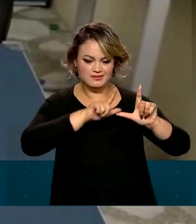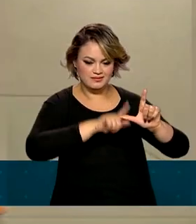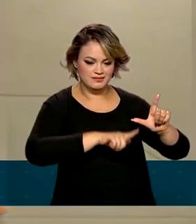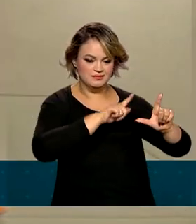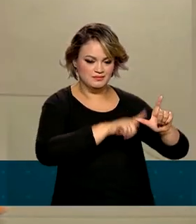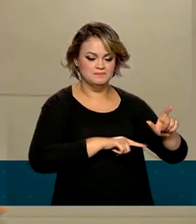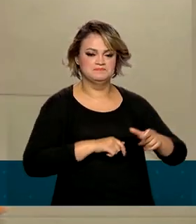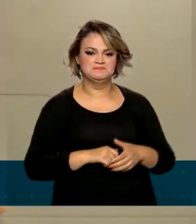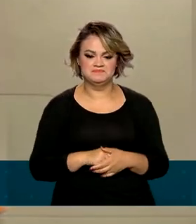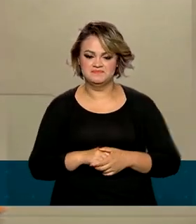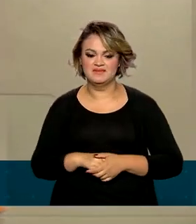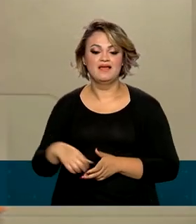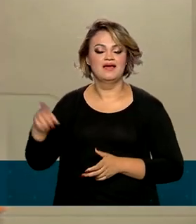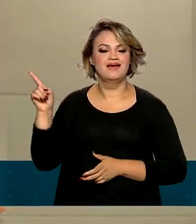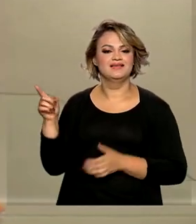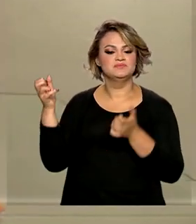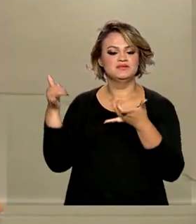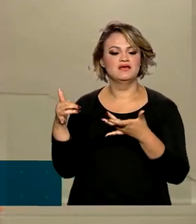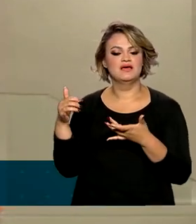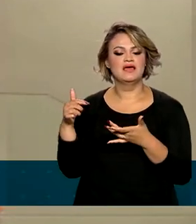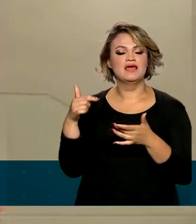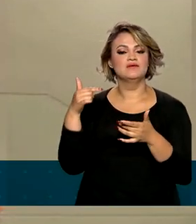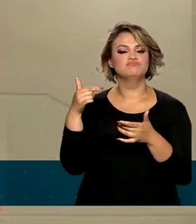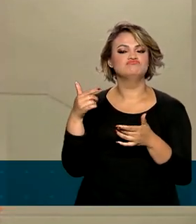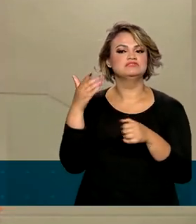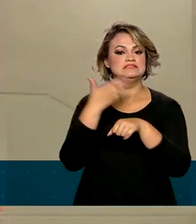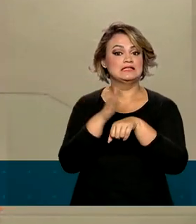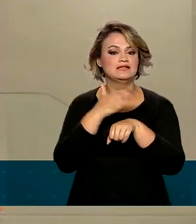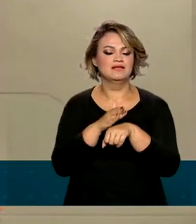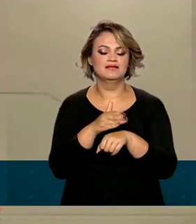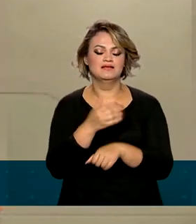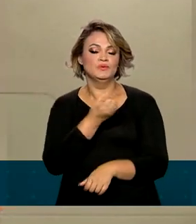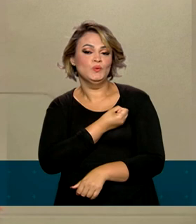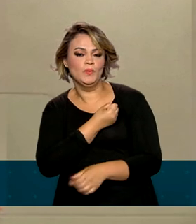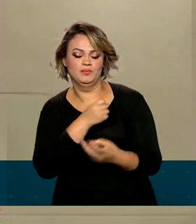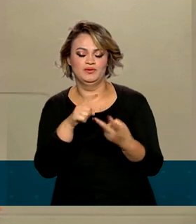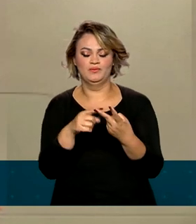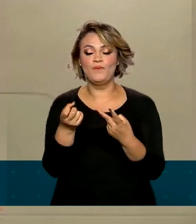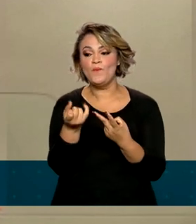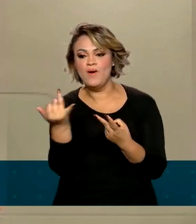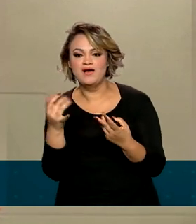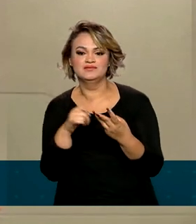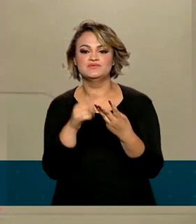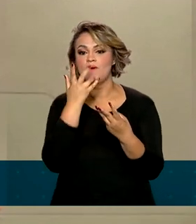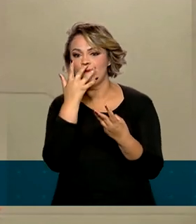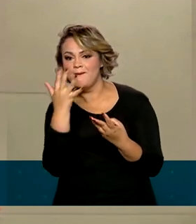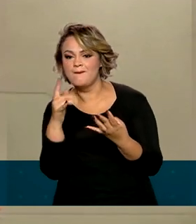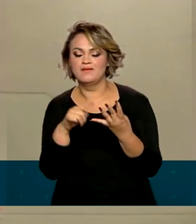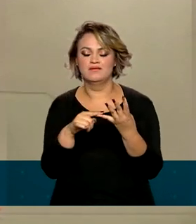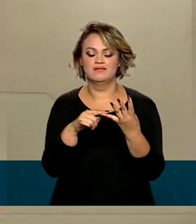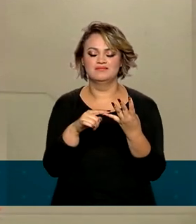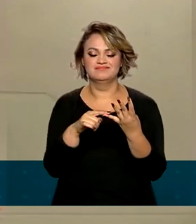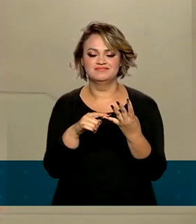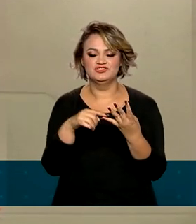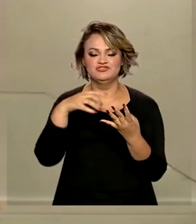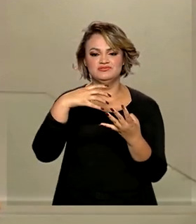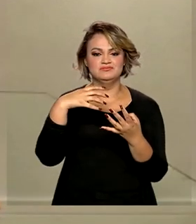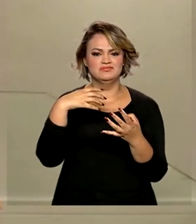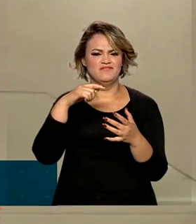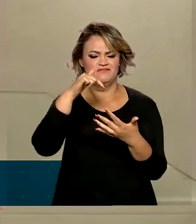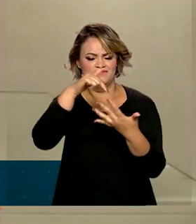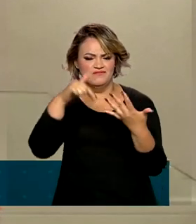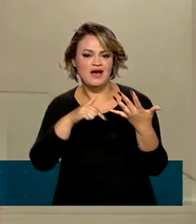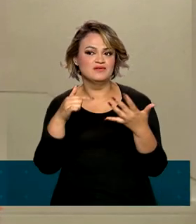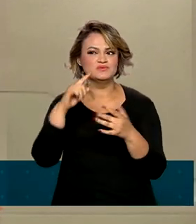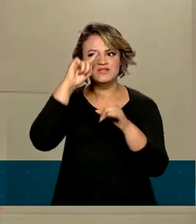Eu pude trabalhar os números, quantidade, cores, formas geométricas, de uma forma